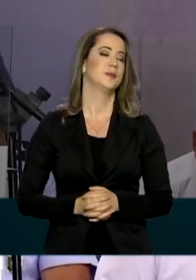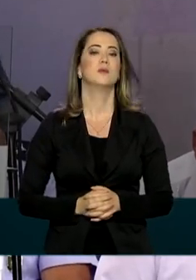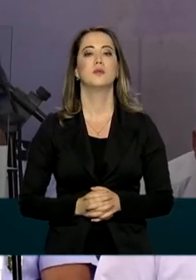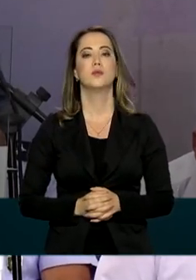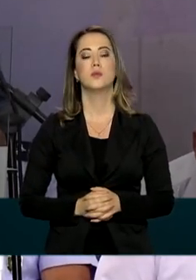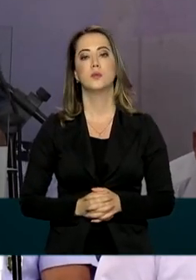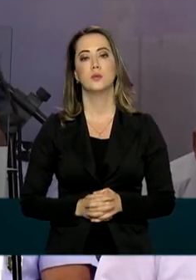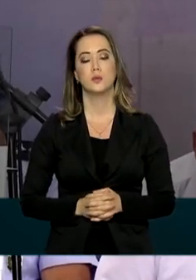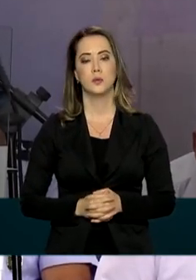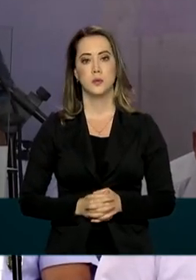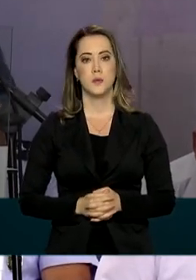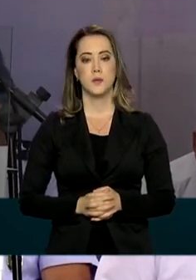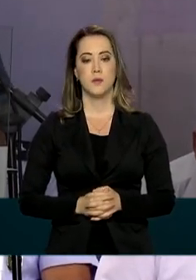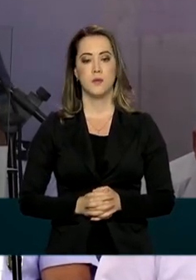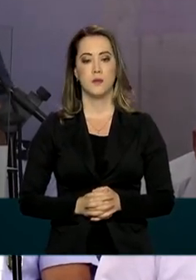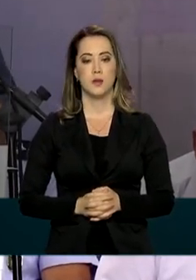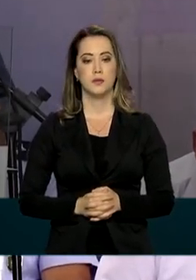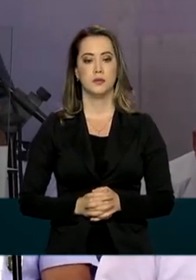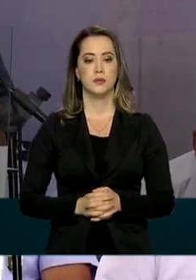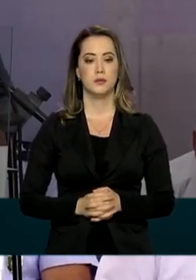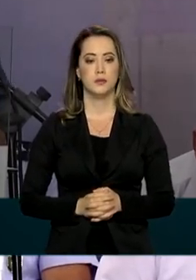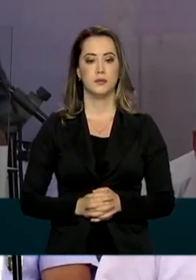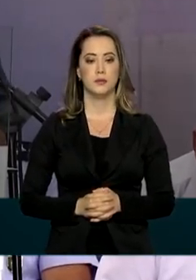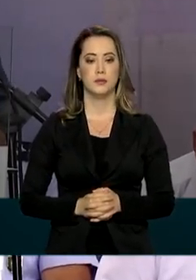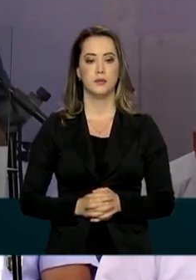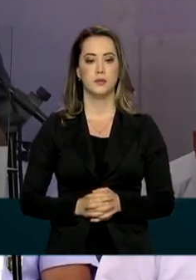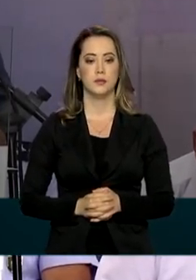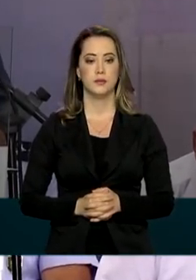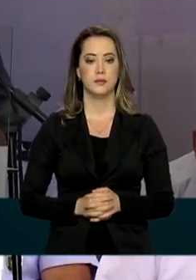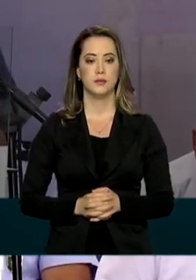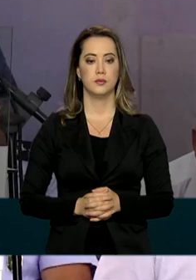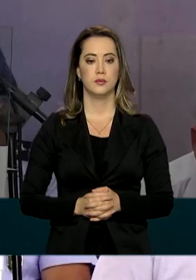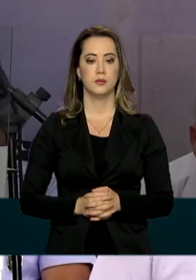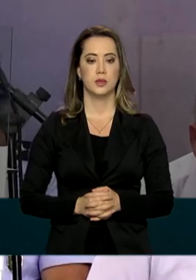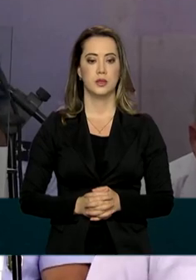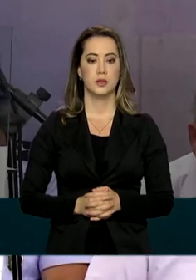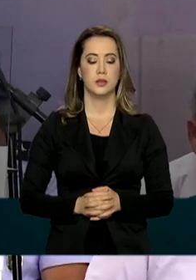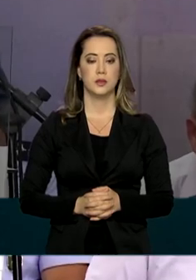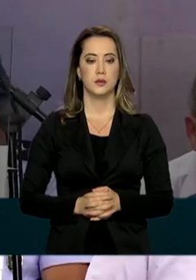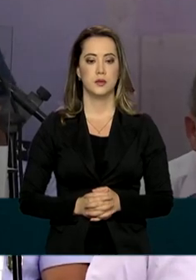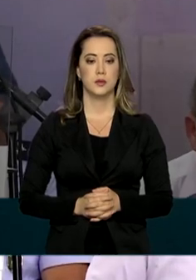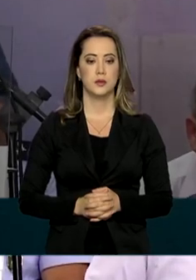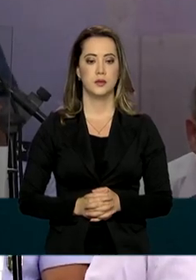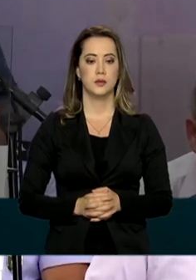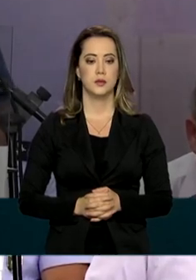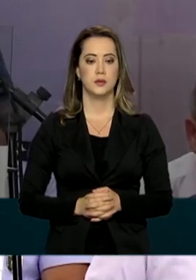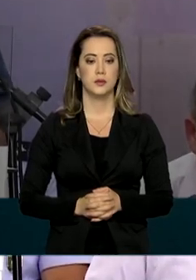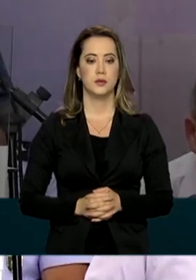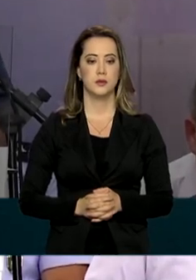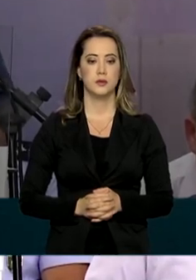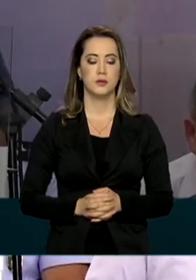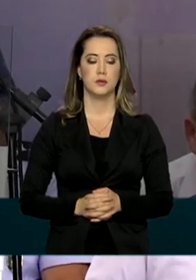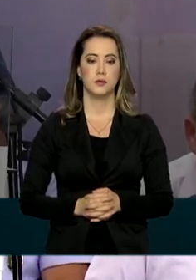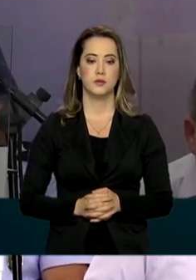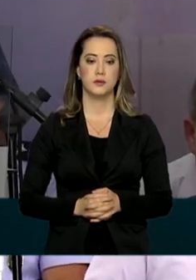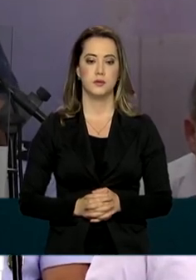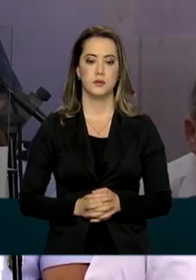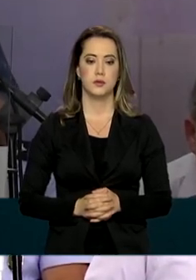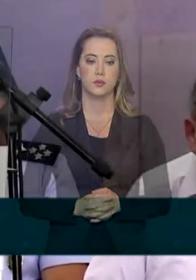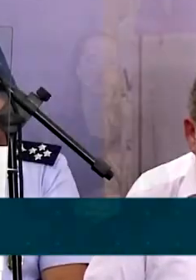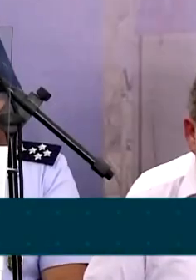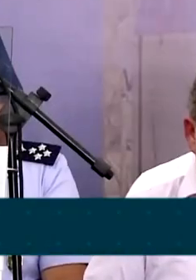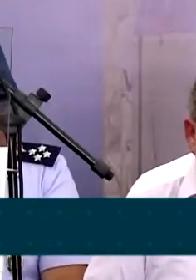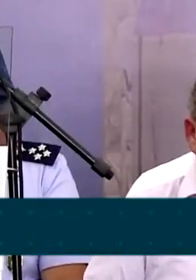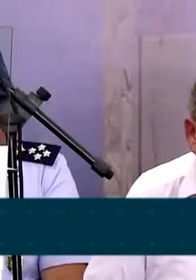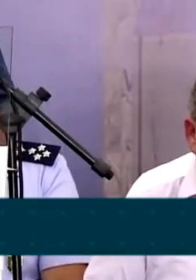portar em suas mãos um título de propriedade para dizer que é seu. Eu posso investir, eu posso